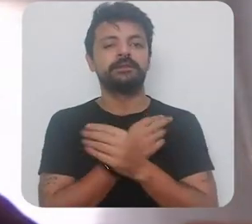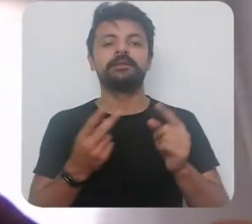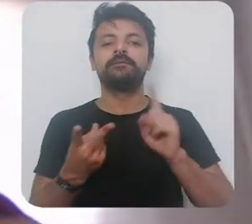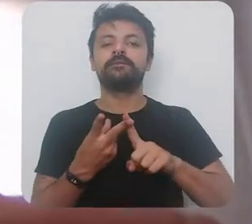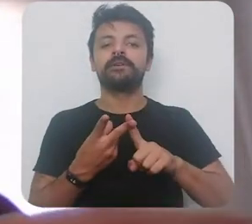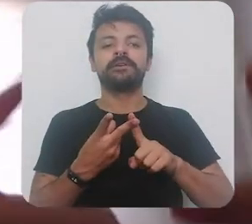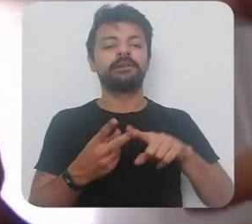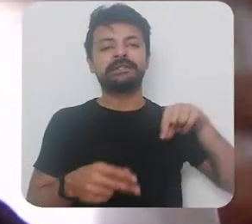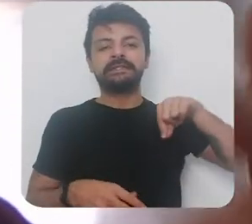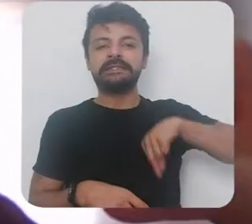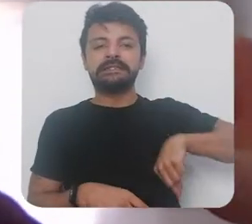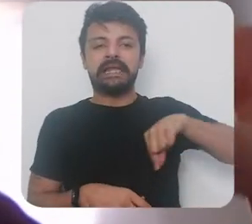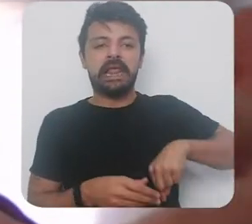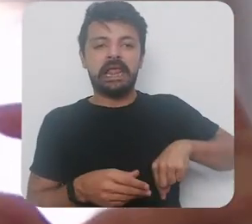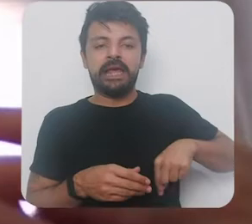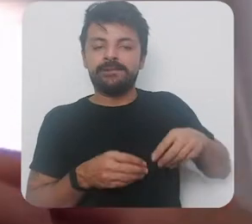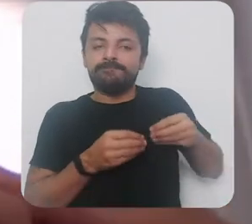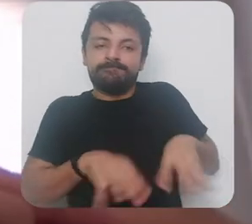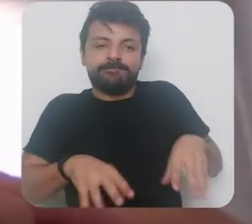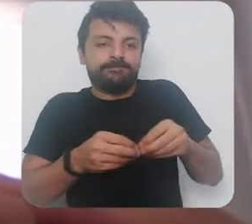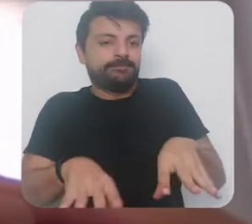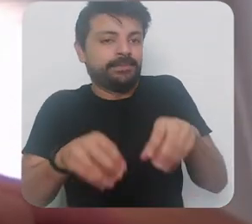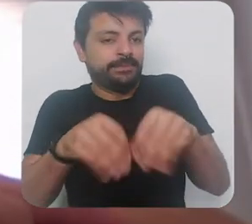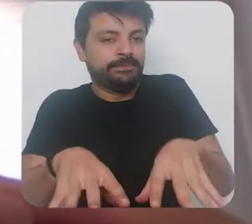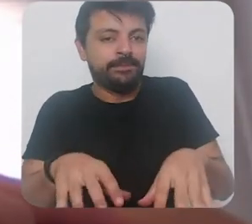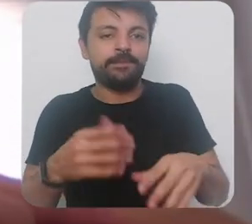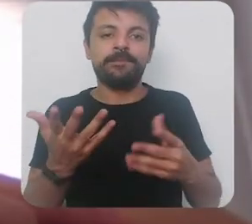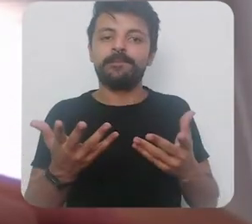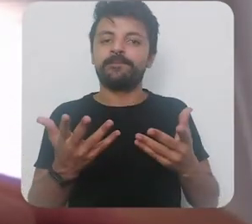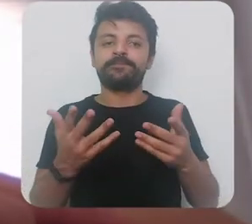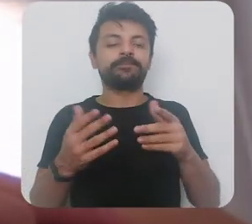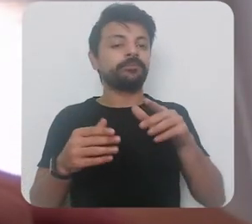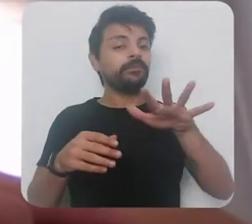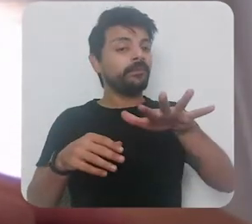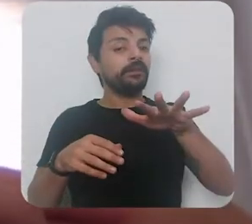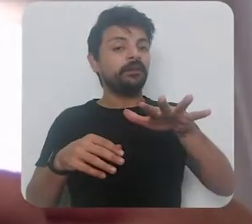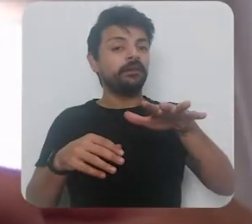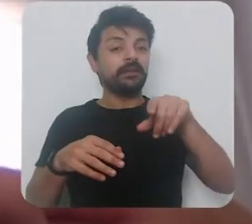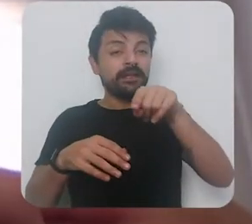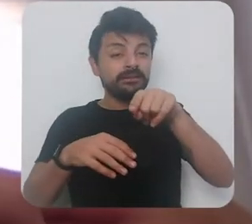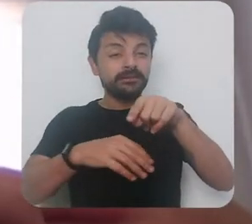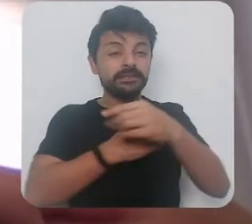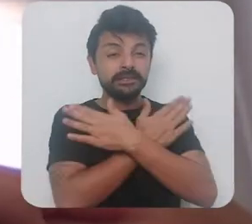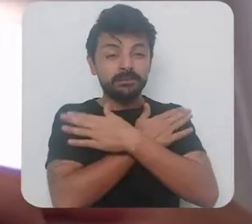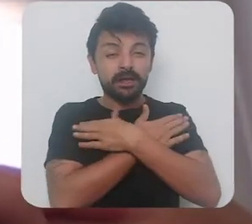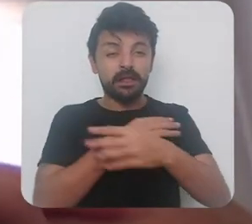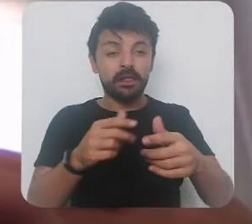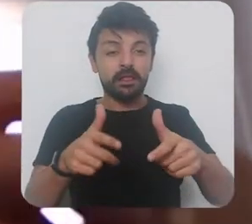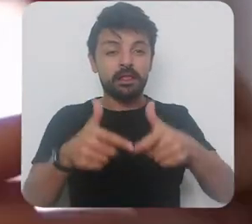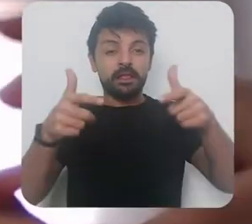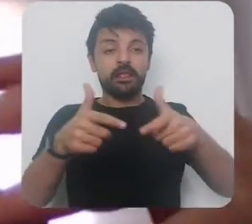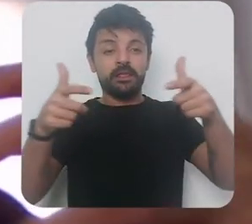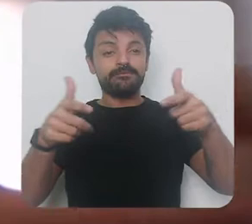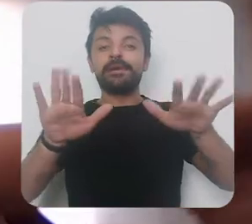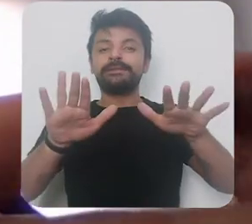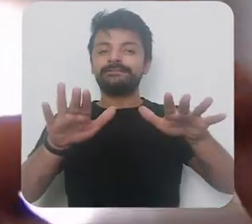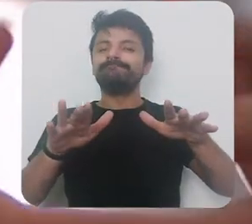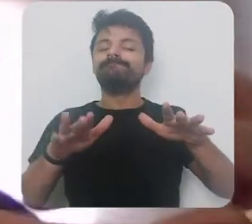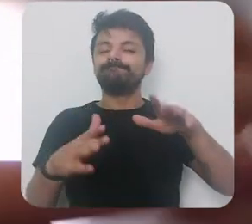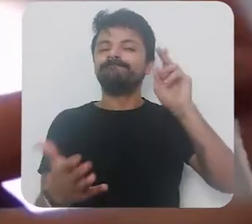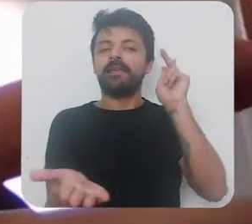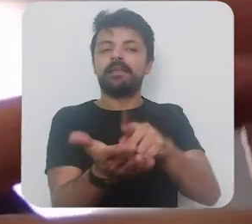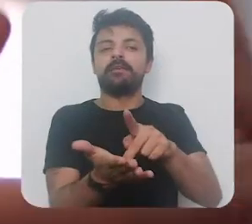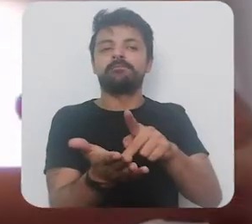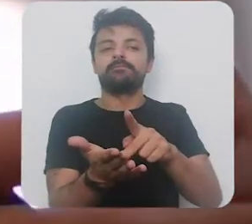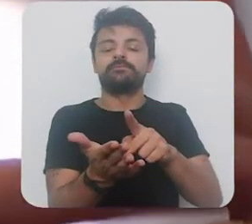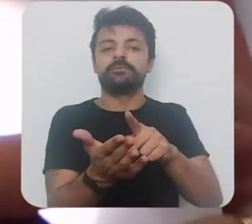perda de renda ainda que não tenha não tenha uma elevação tão grande do nível de desemprego então realmente é